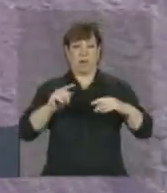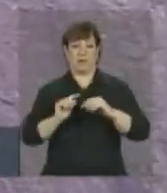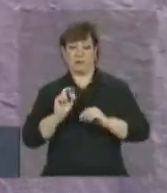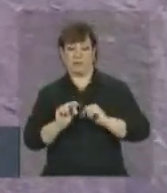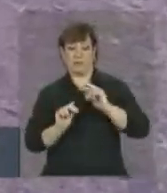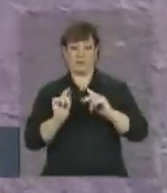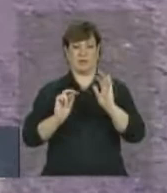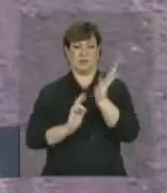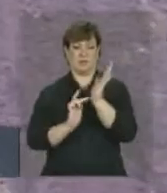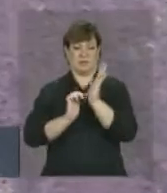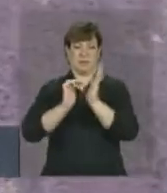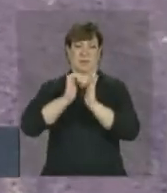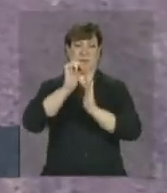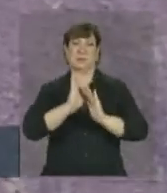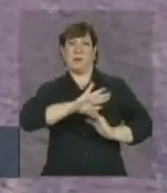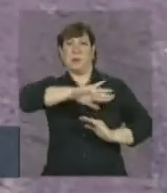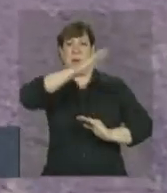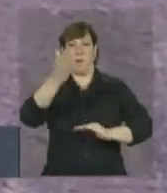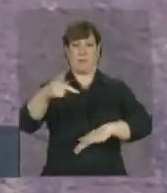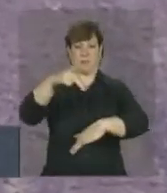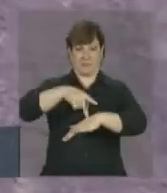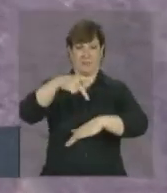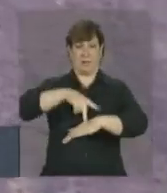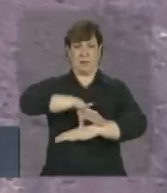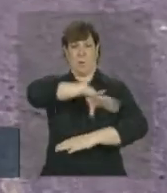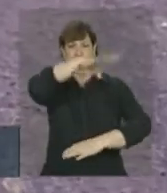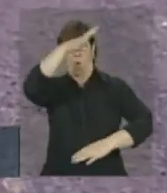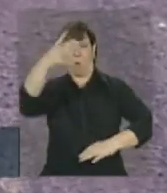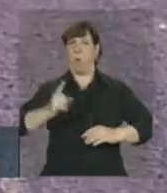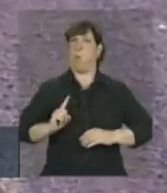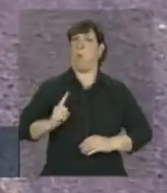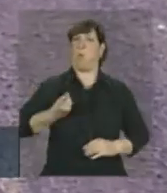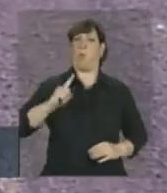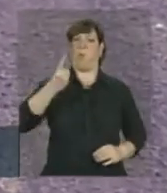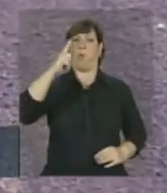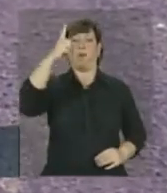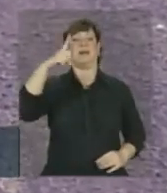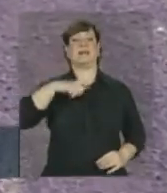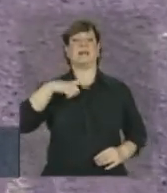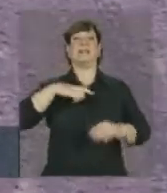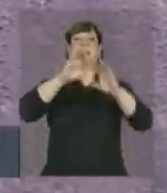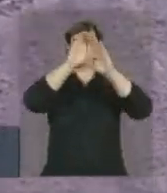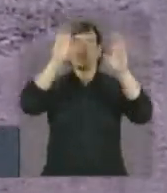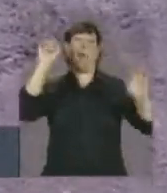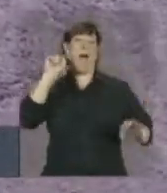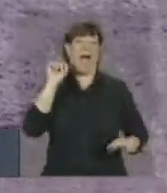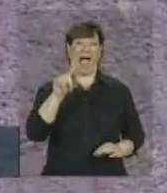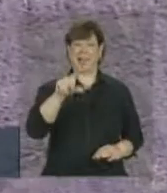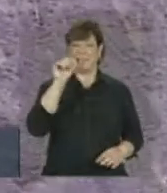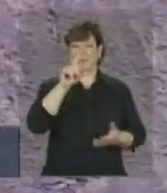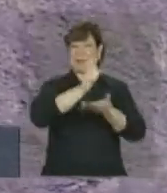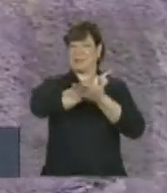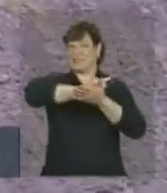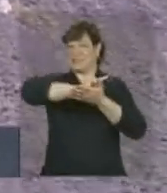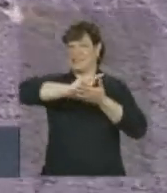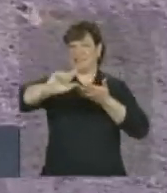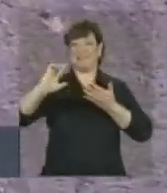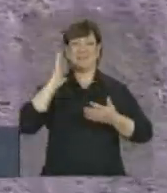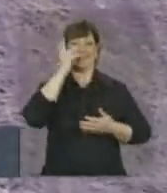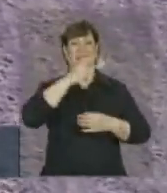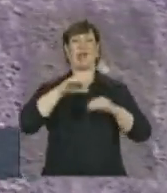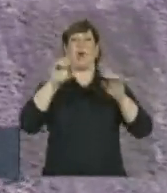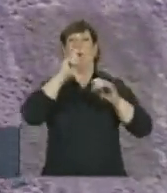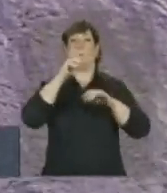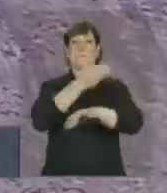uma escalada. E a gente observa esse paredão imenso, muito alto. E acima o céu azul, o céu bastante azul, praticamente sem